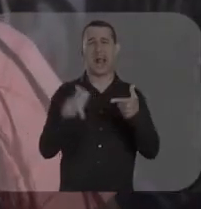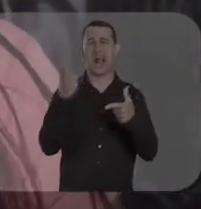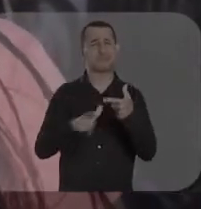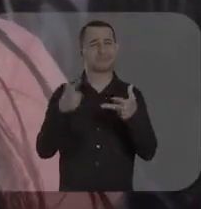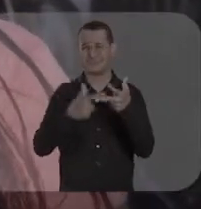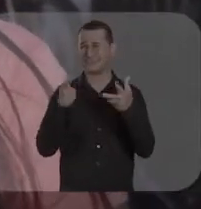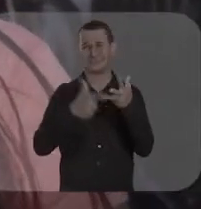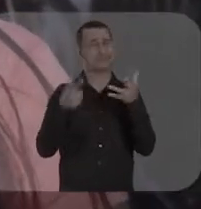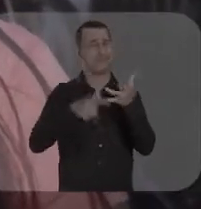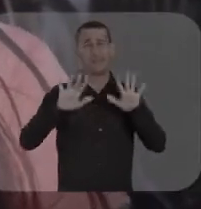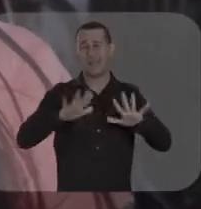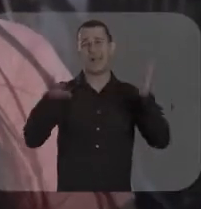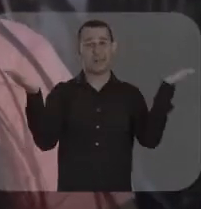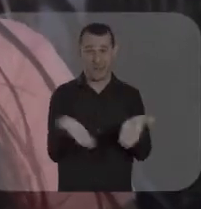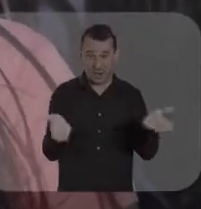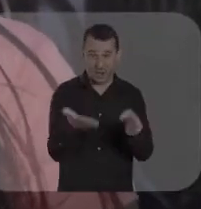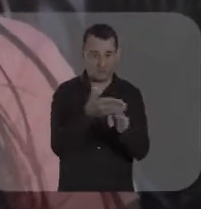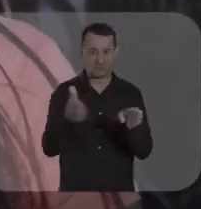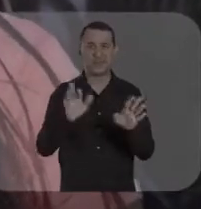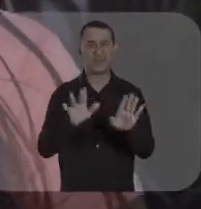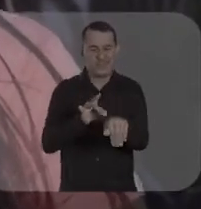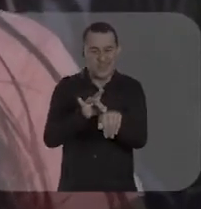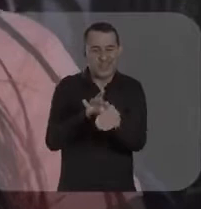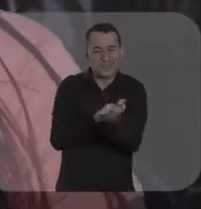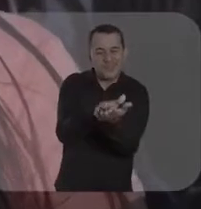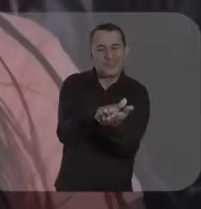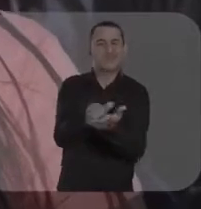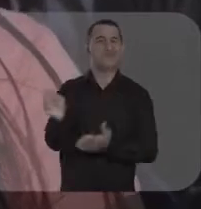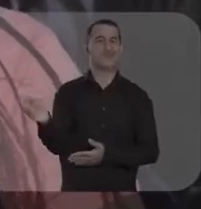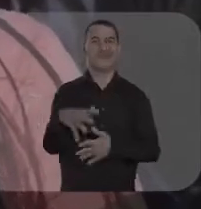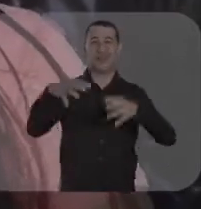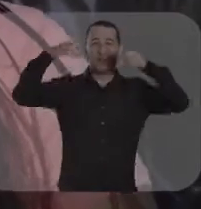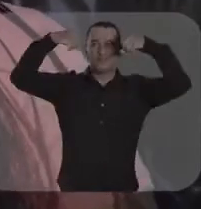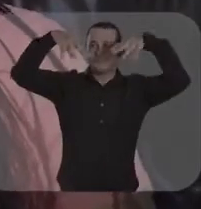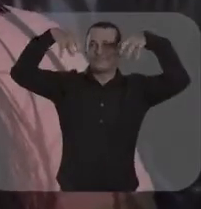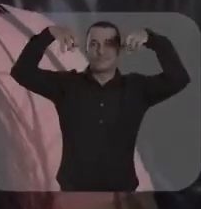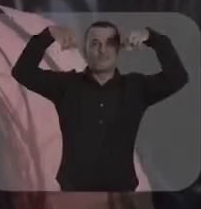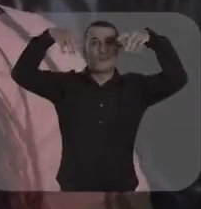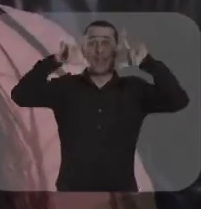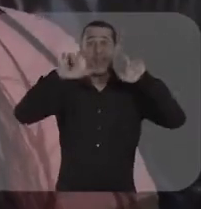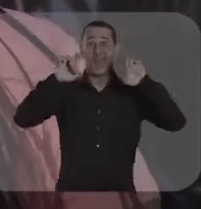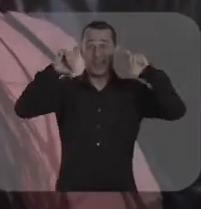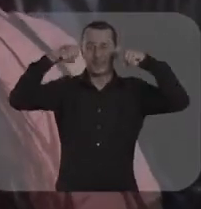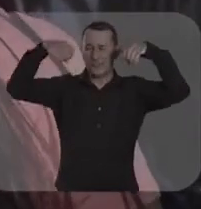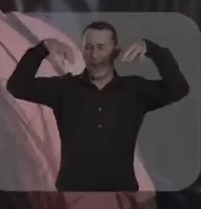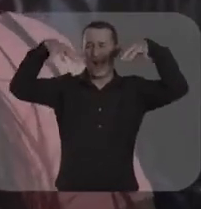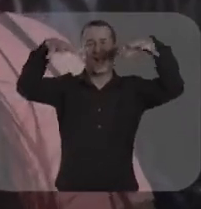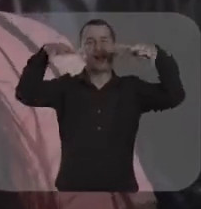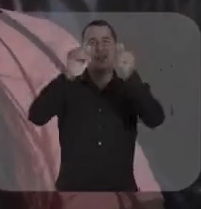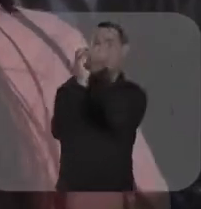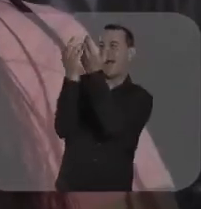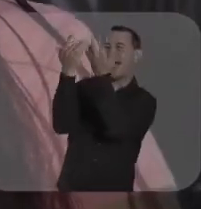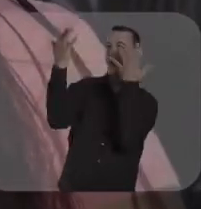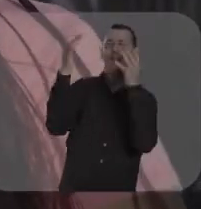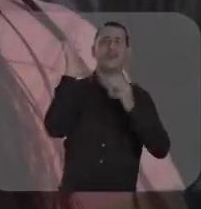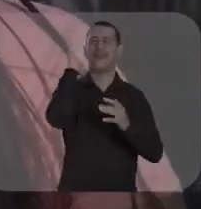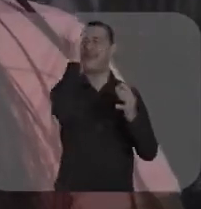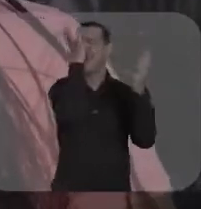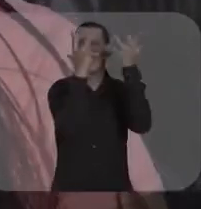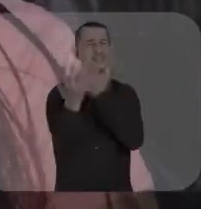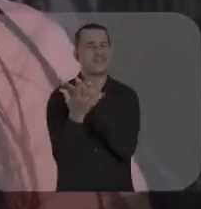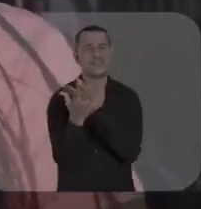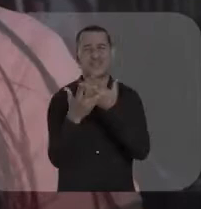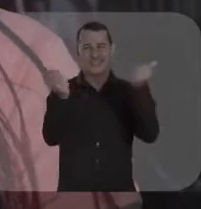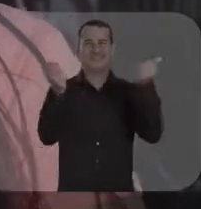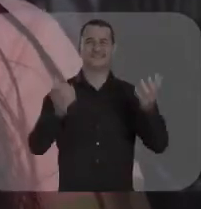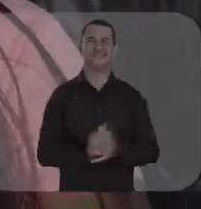ninguém andava quando chovia. Nem de a pé, nem de carro, nem de bicicleta, nada. E hoje está tudo asfaltadinho, as lâmpadas